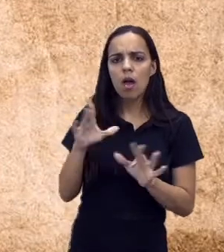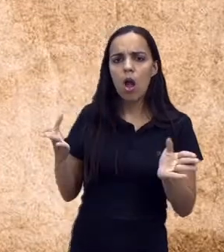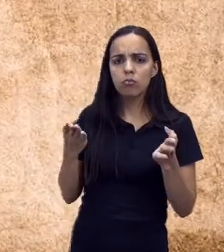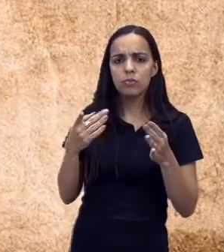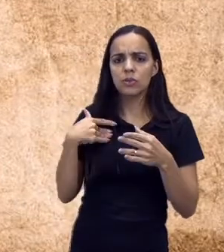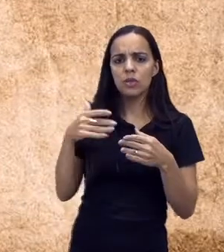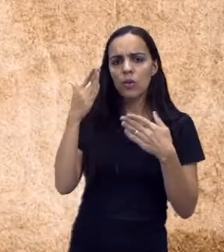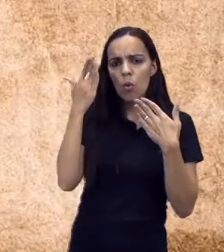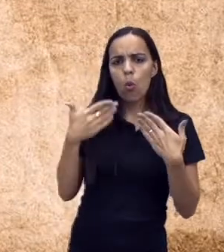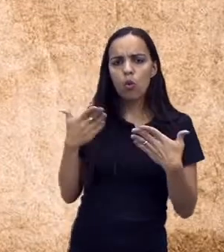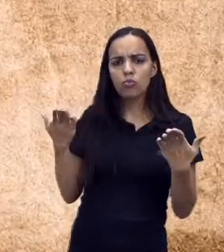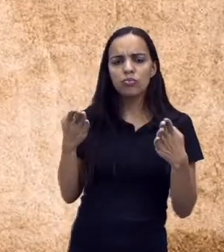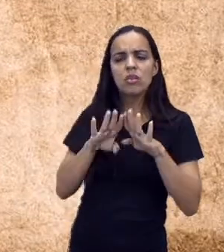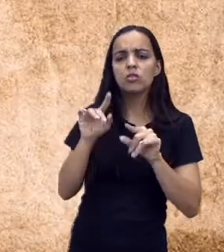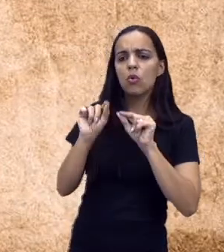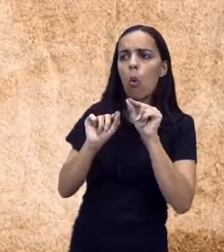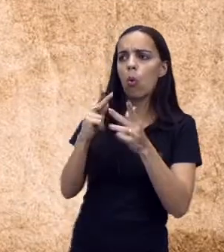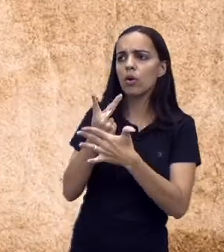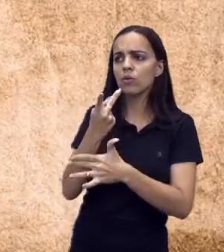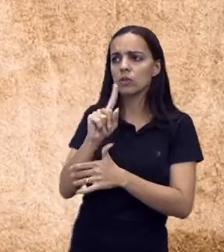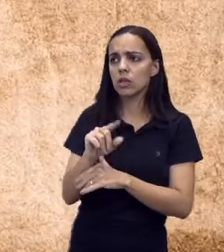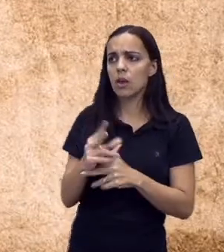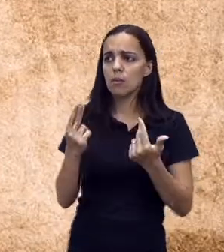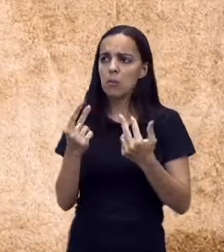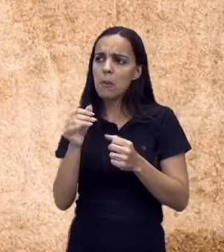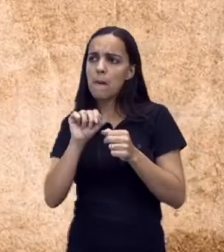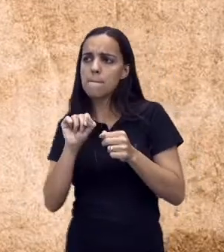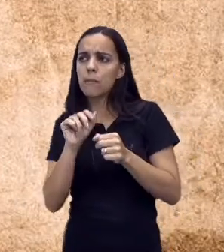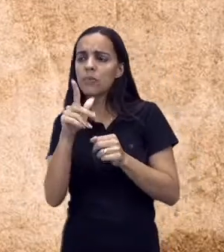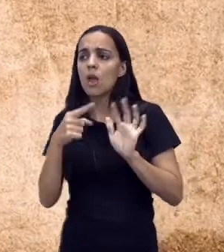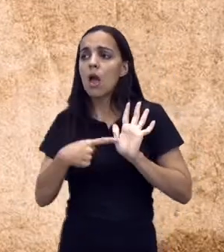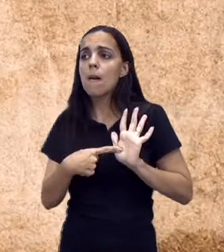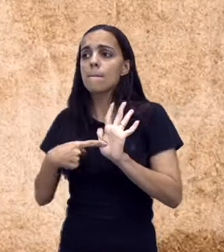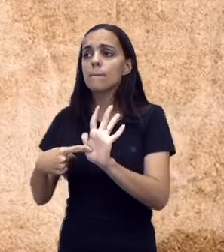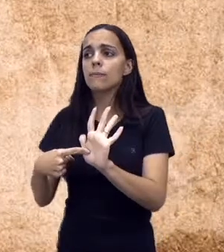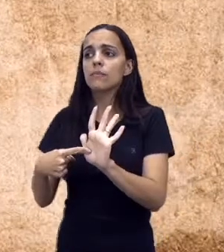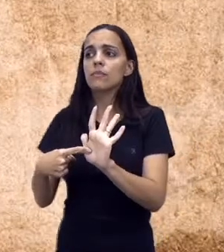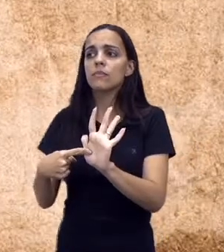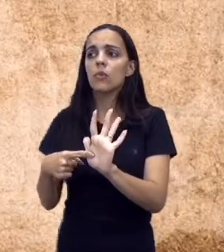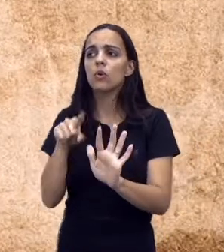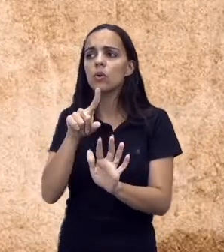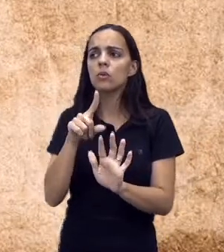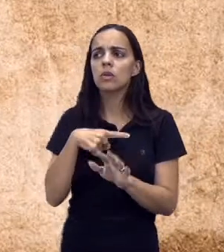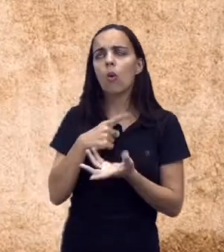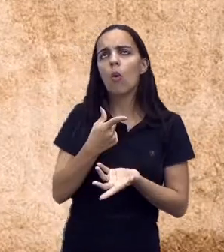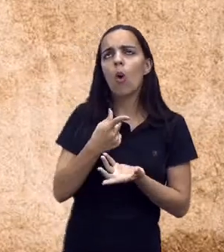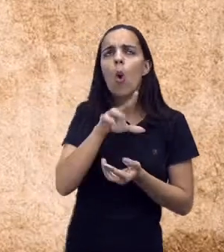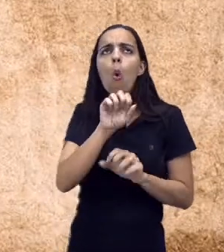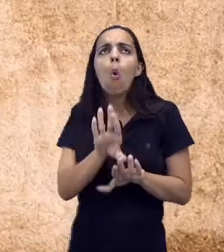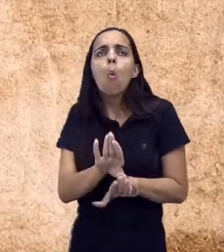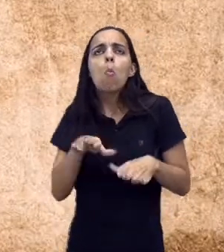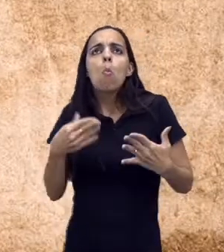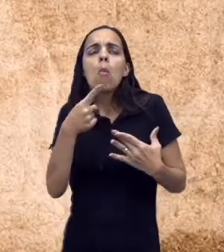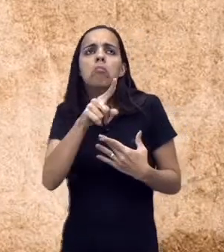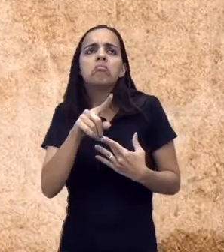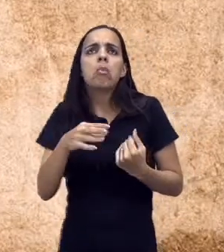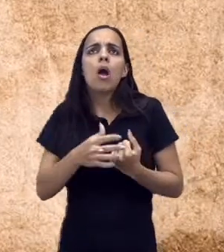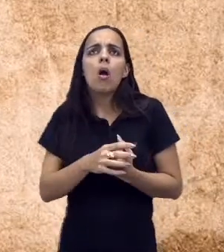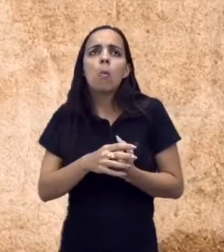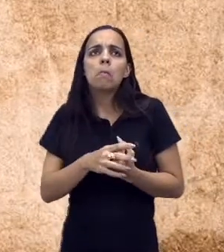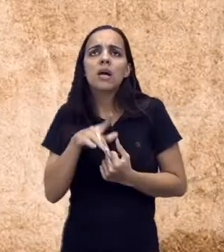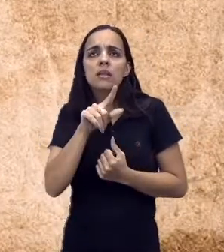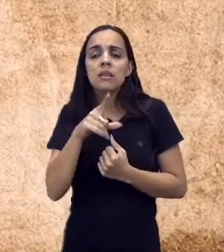é a mesma coisa que a conclusão. Nesse desfecho, vocês vão apresentar uma possível solução, se for algum problema.